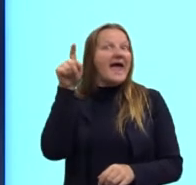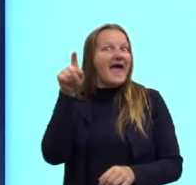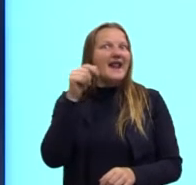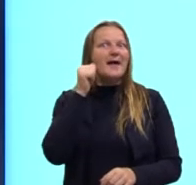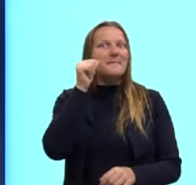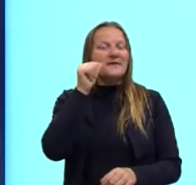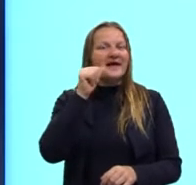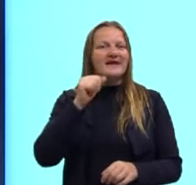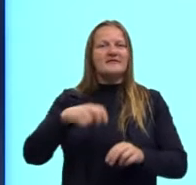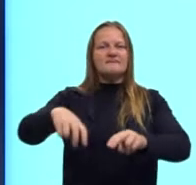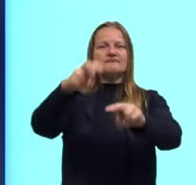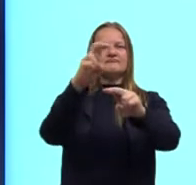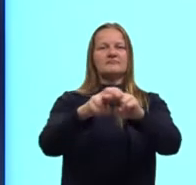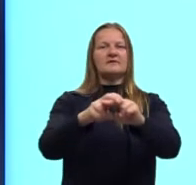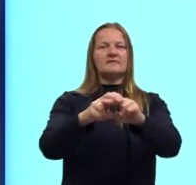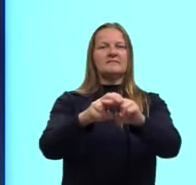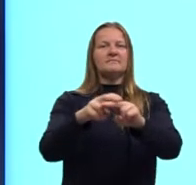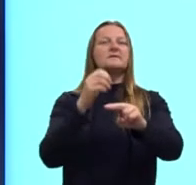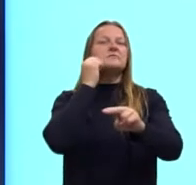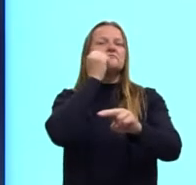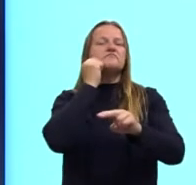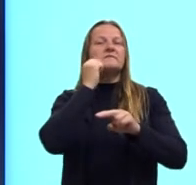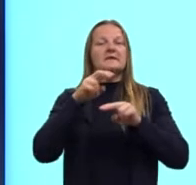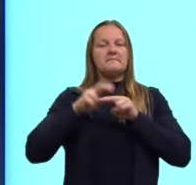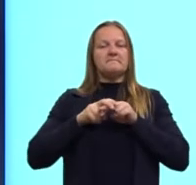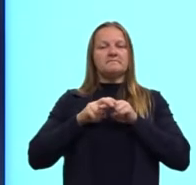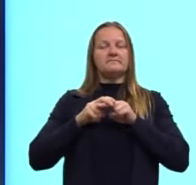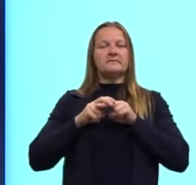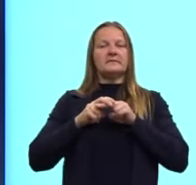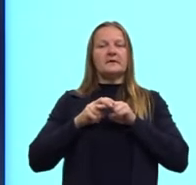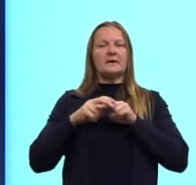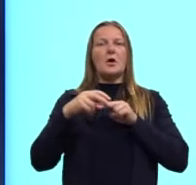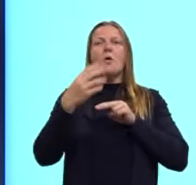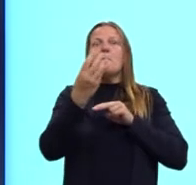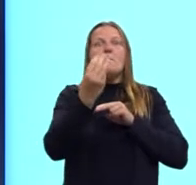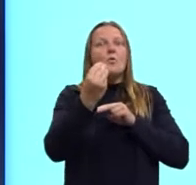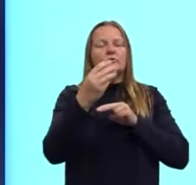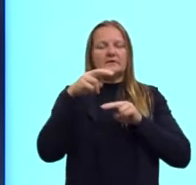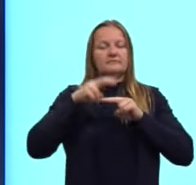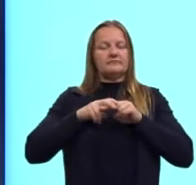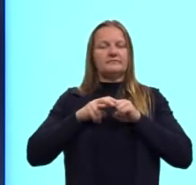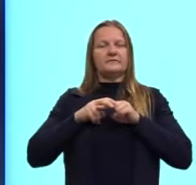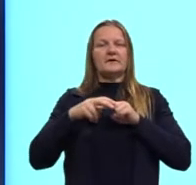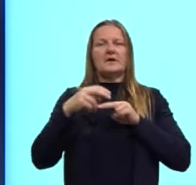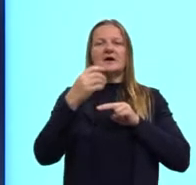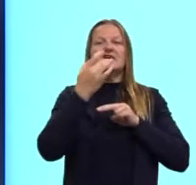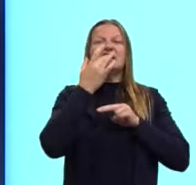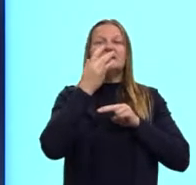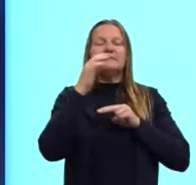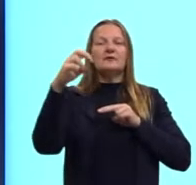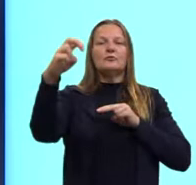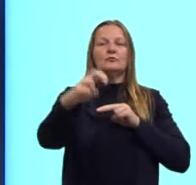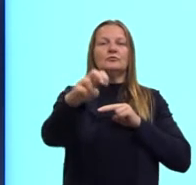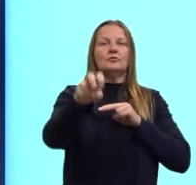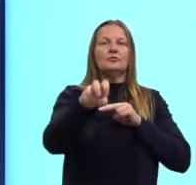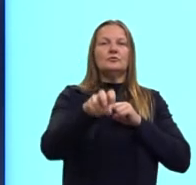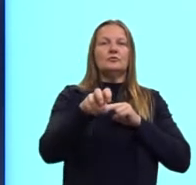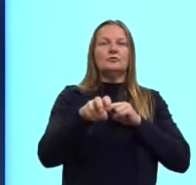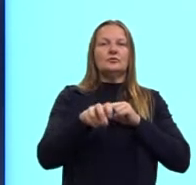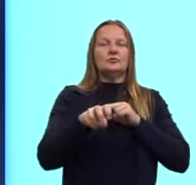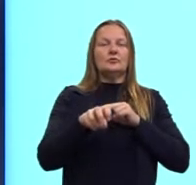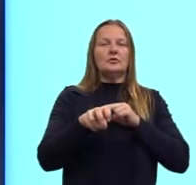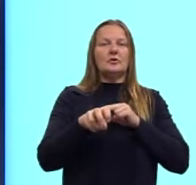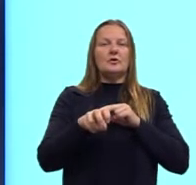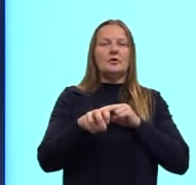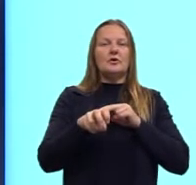assento que era para as pessoas negras. Mas começaram a subir muitos brancos e eles ficaram em pé. E o motorista parou e